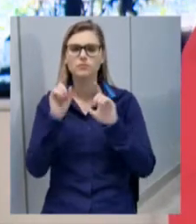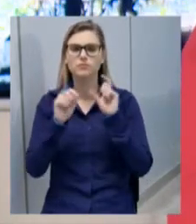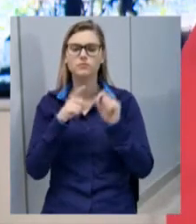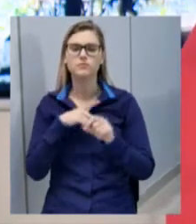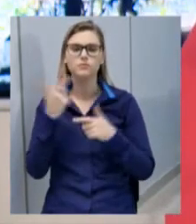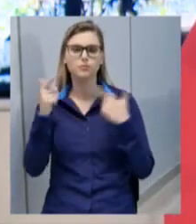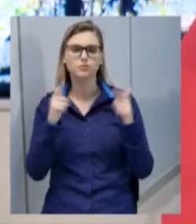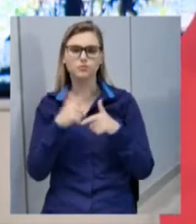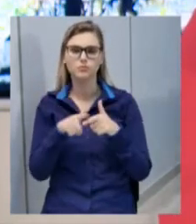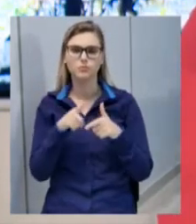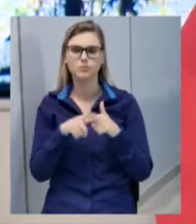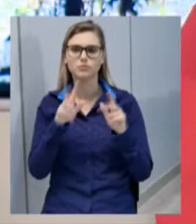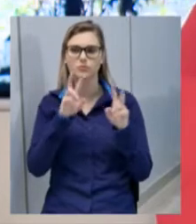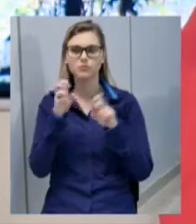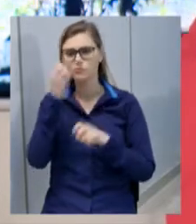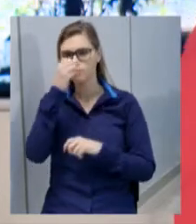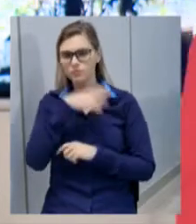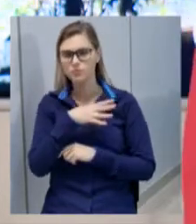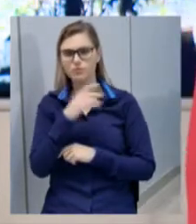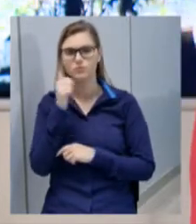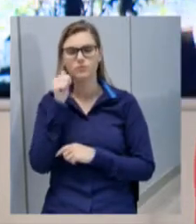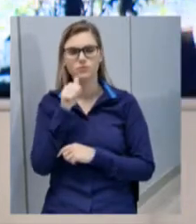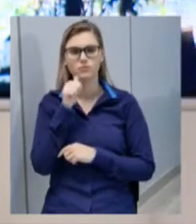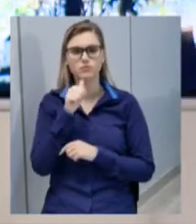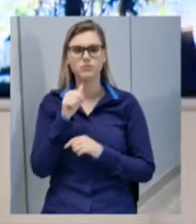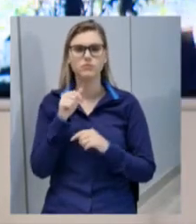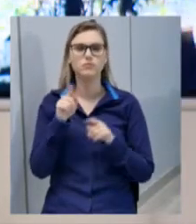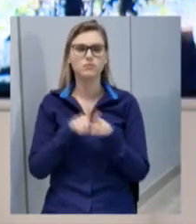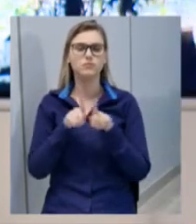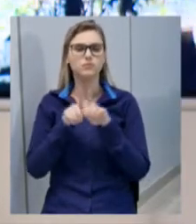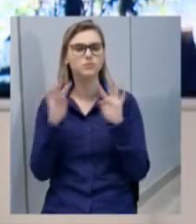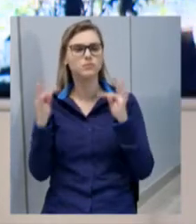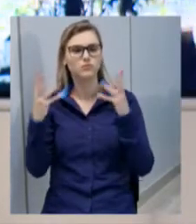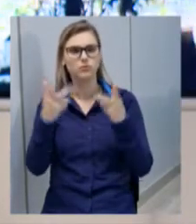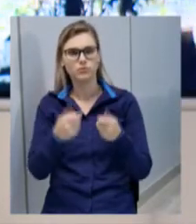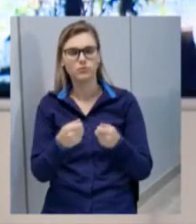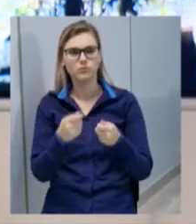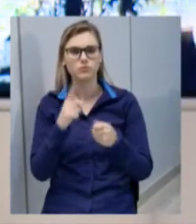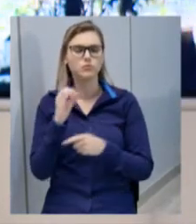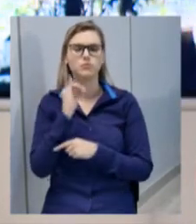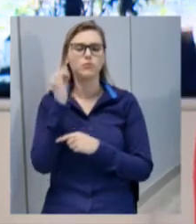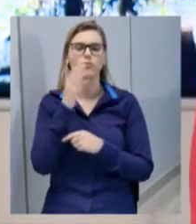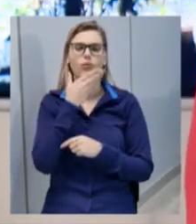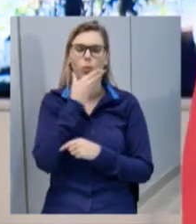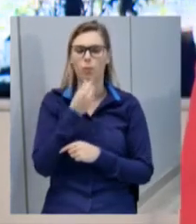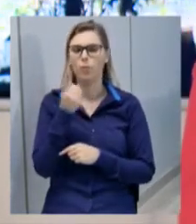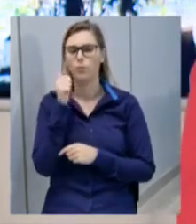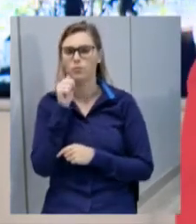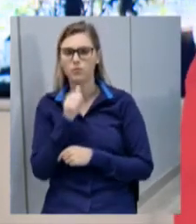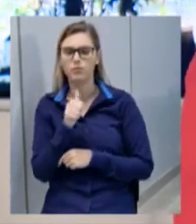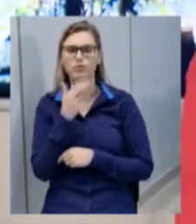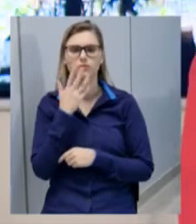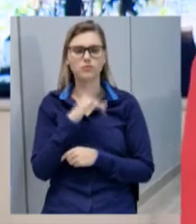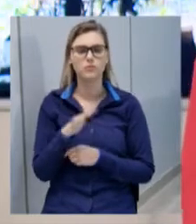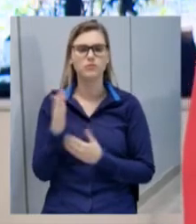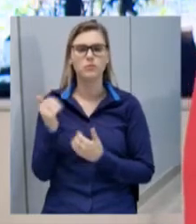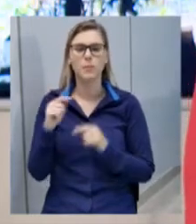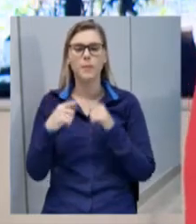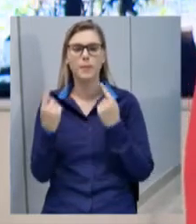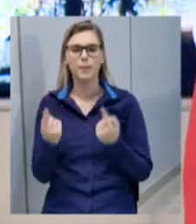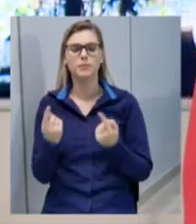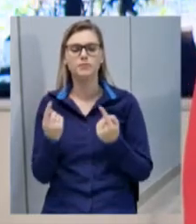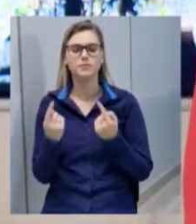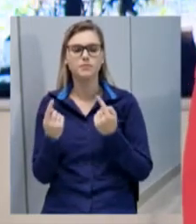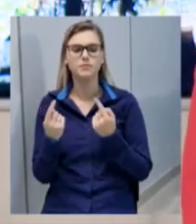outras situações na questão da violência para todos, indistintamente de sexo, no que vocês trouxeram na questão